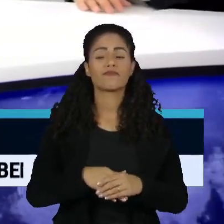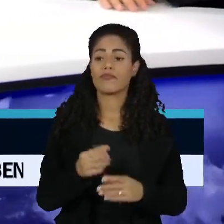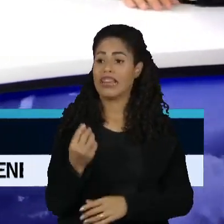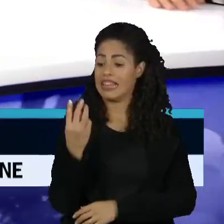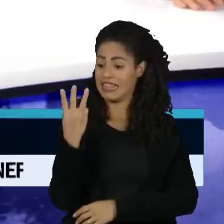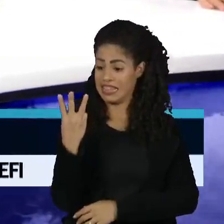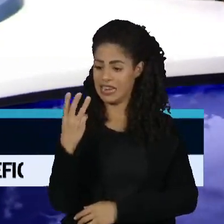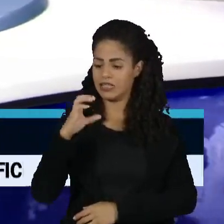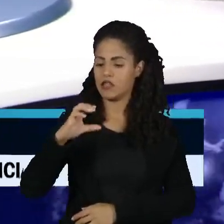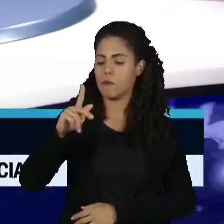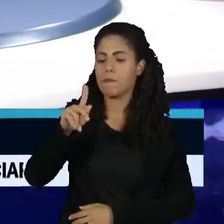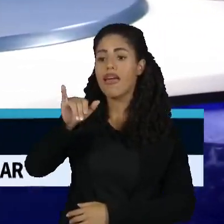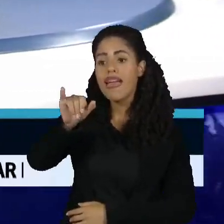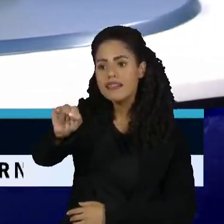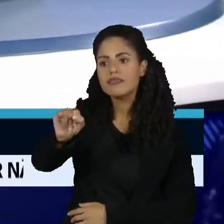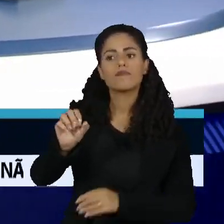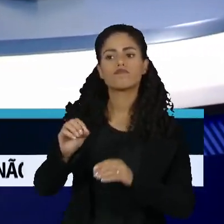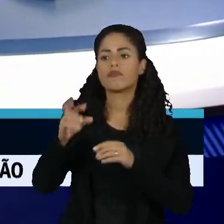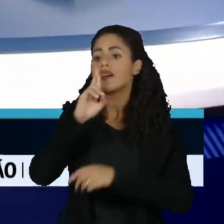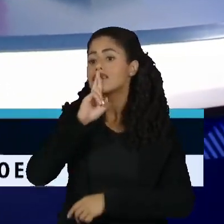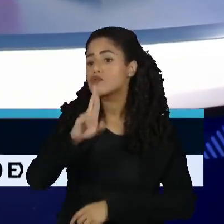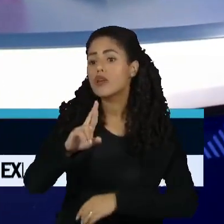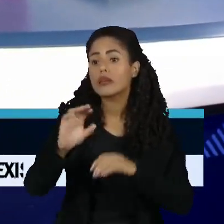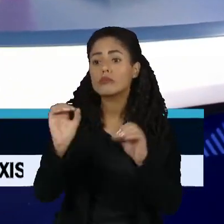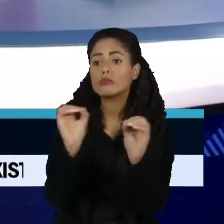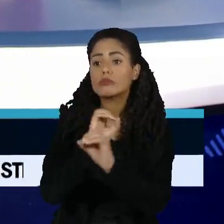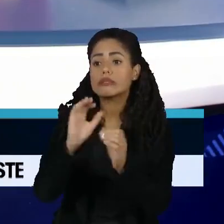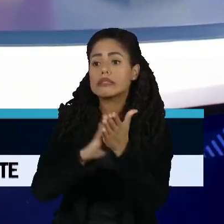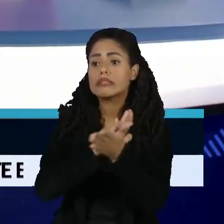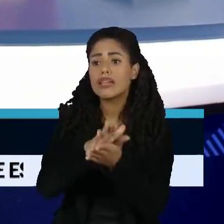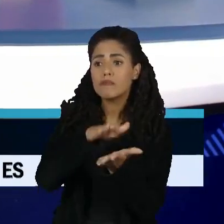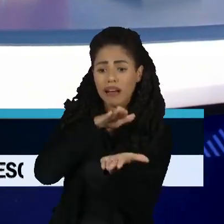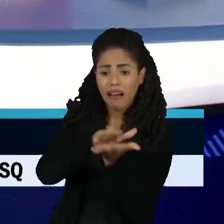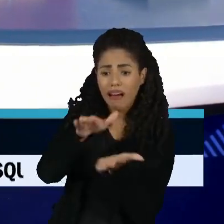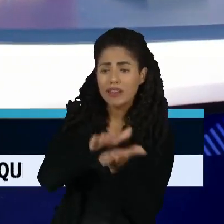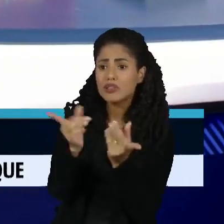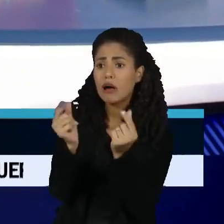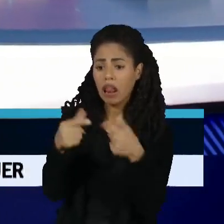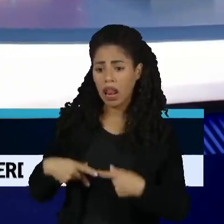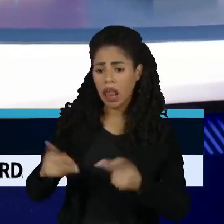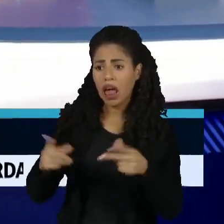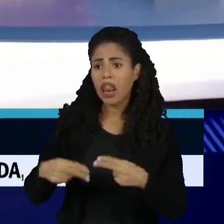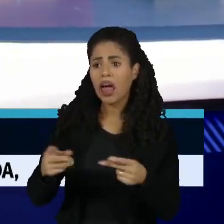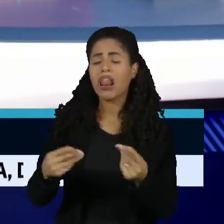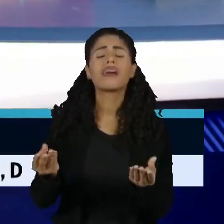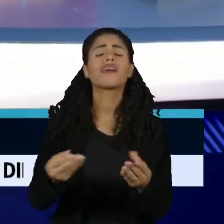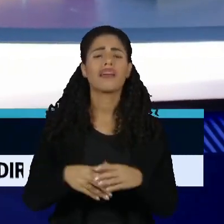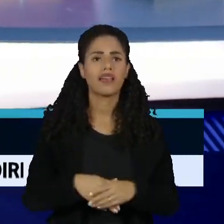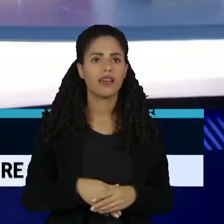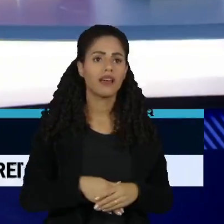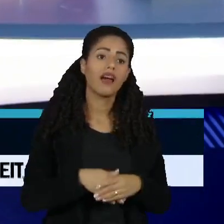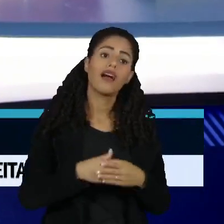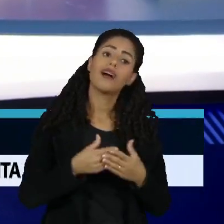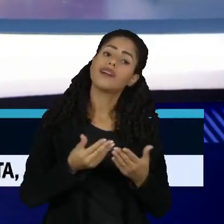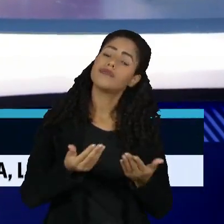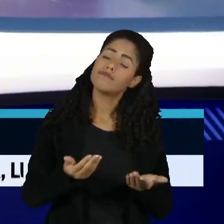CPIs sem resultados concretos. Gasto de dinheiro público em vão? É,